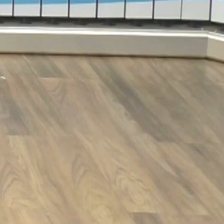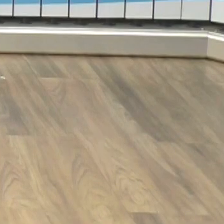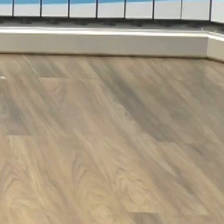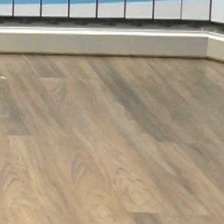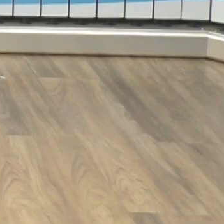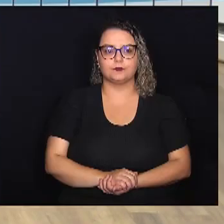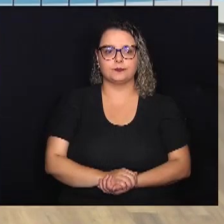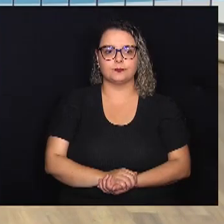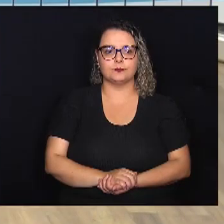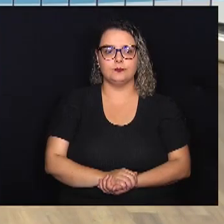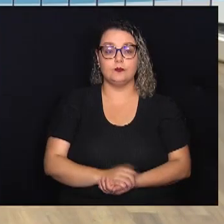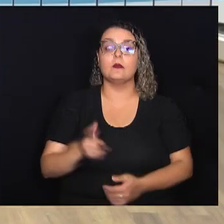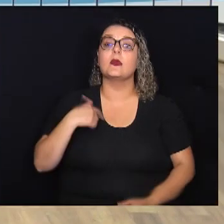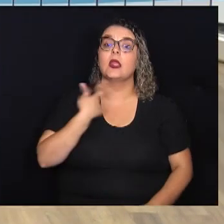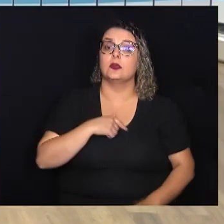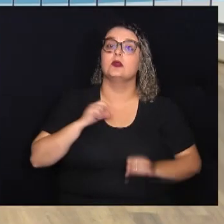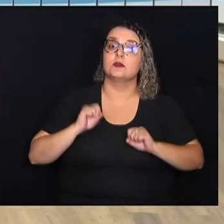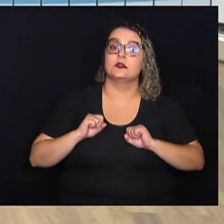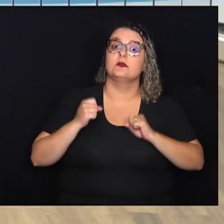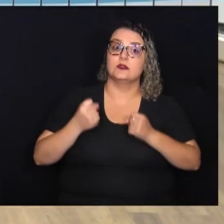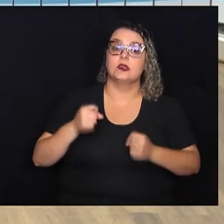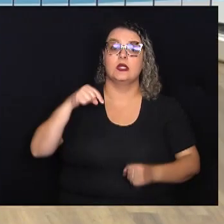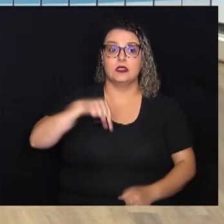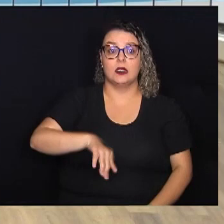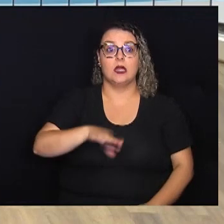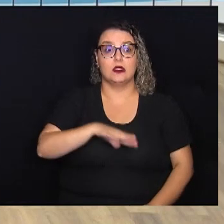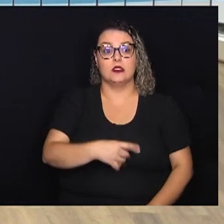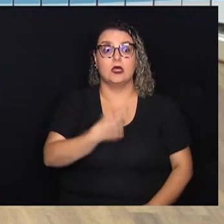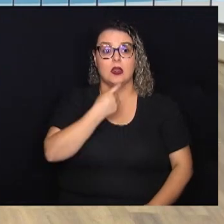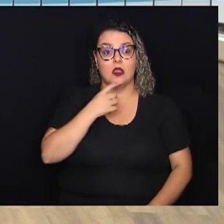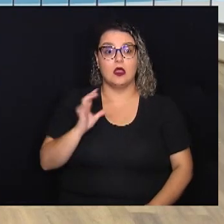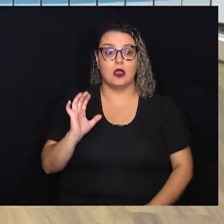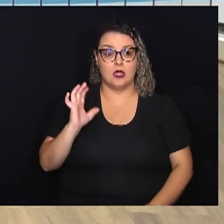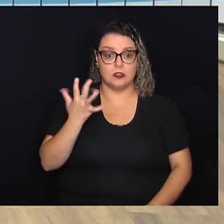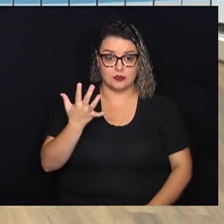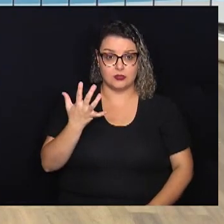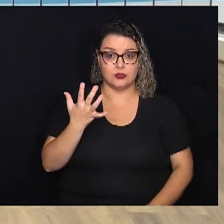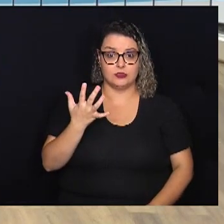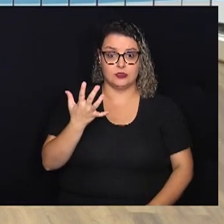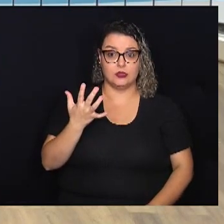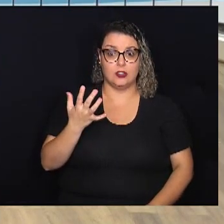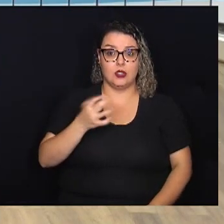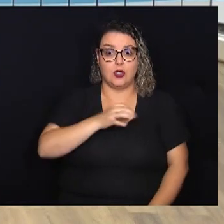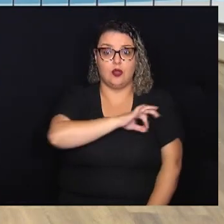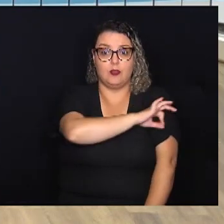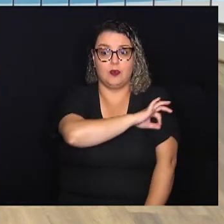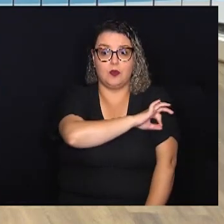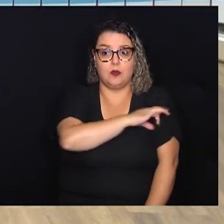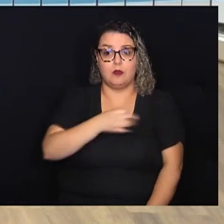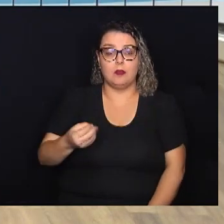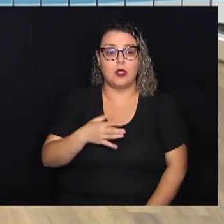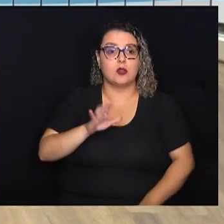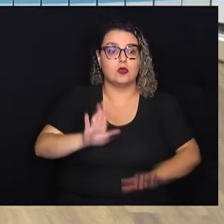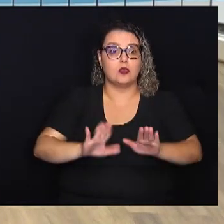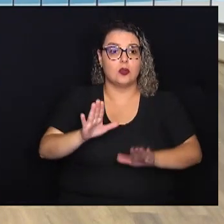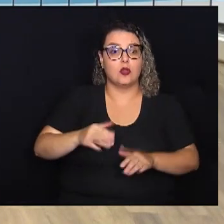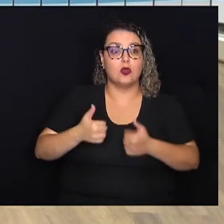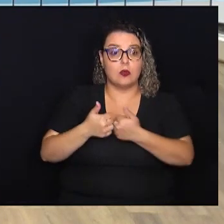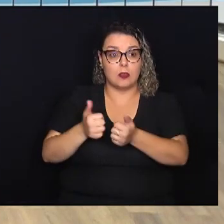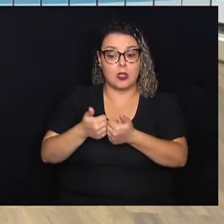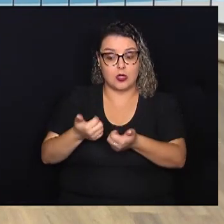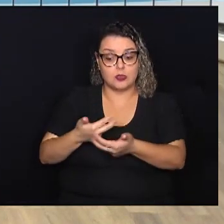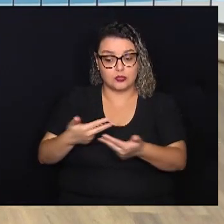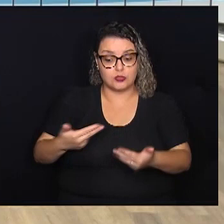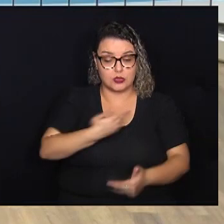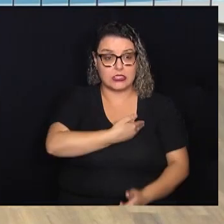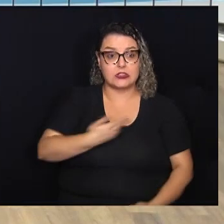E a gente reforça que em Campinas acontece, aí a Prefeitura prepara uma nova licitação para o transporte público,